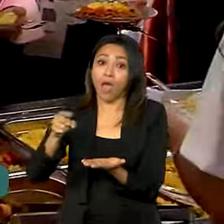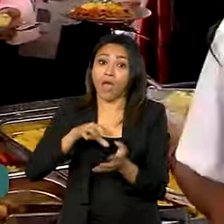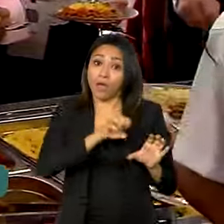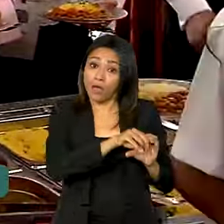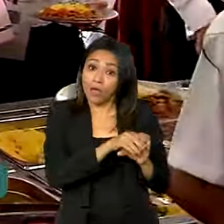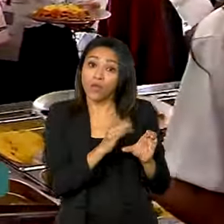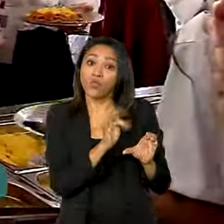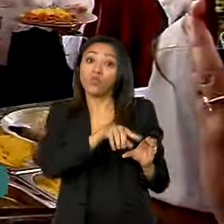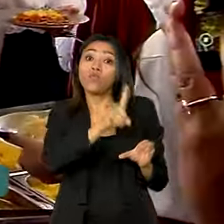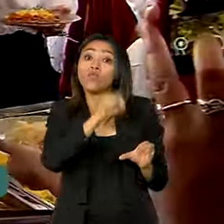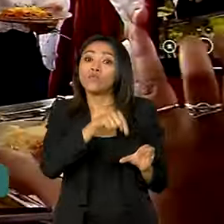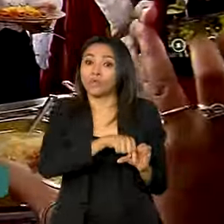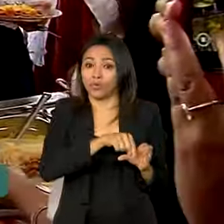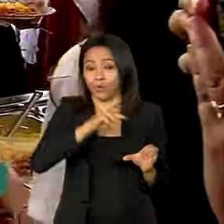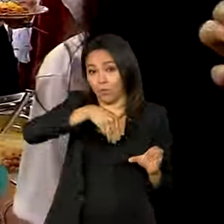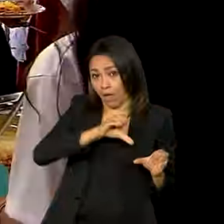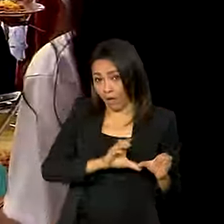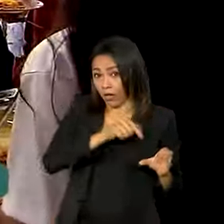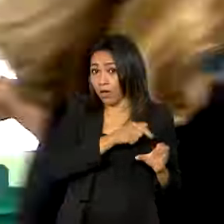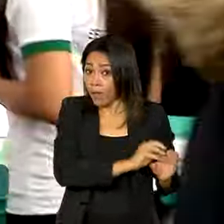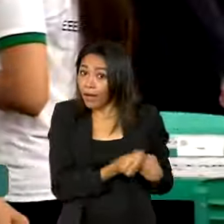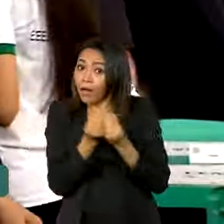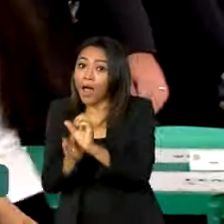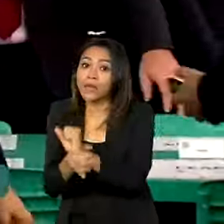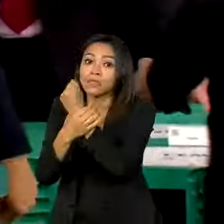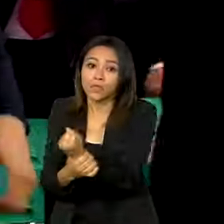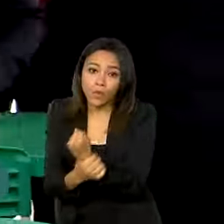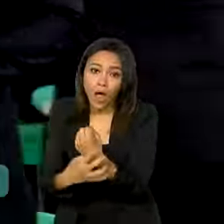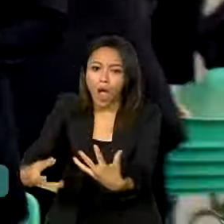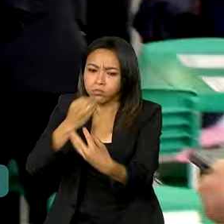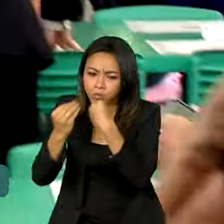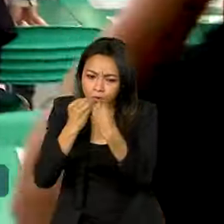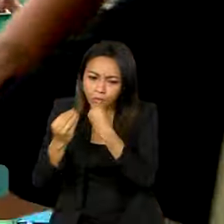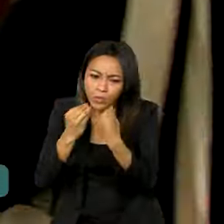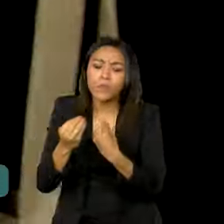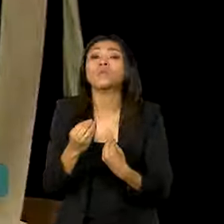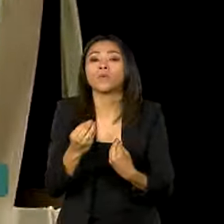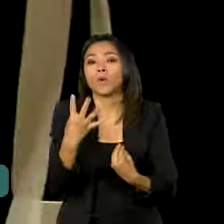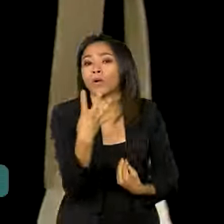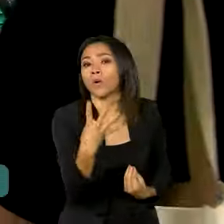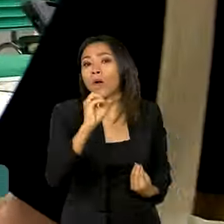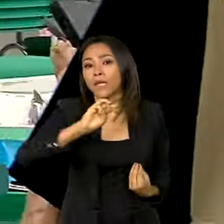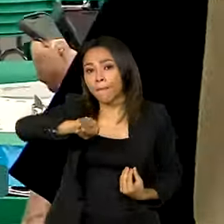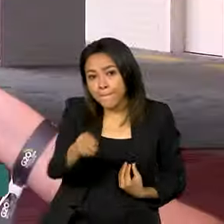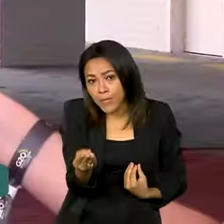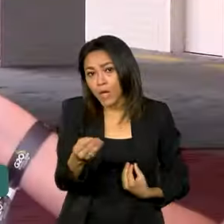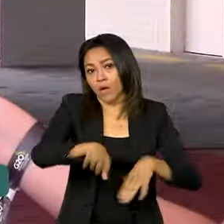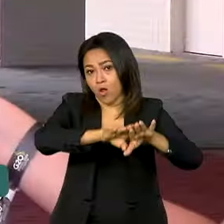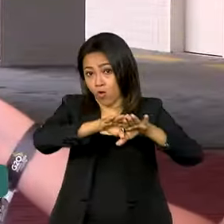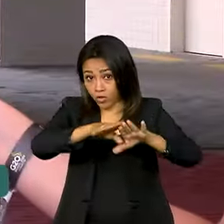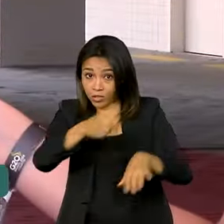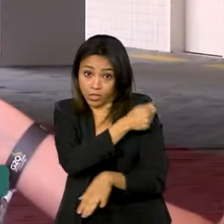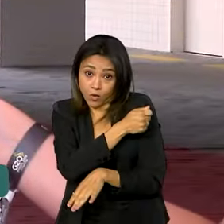Desenvolvimento da Educação, para ajudar a garantir a segurança alimentar e nutricional de 40 milhões de estudantes. Eu